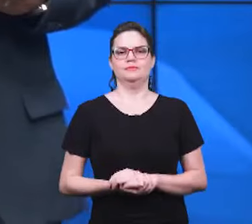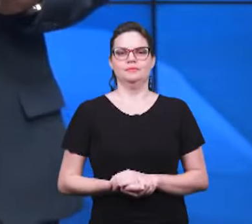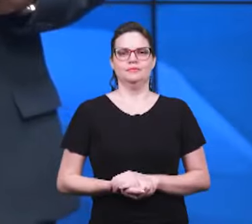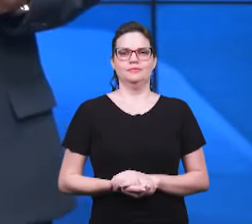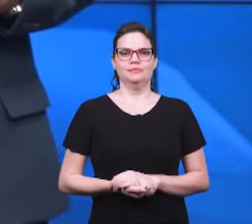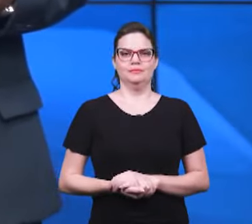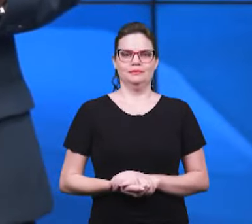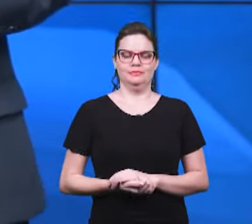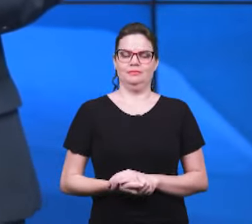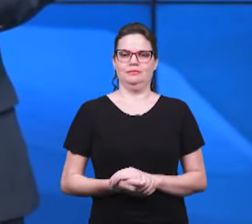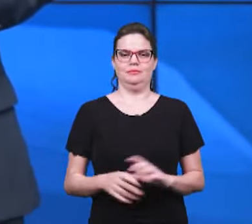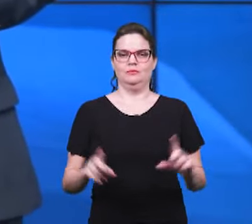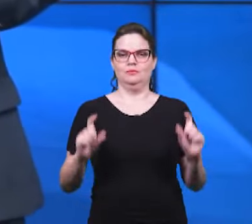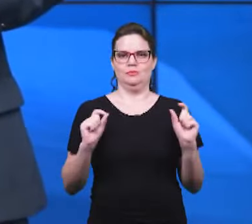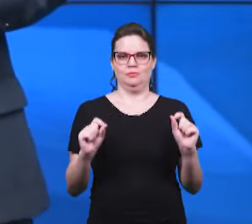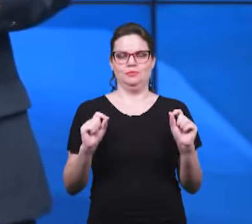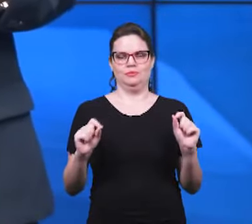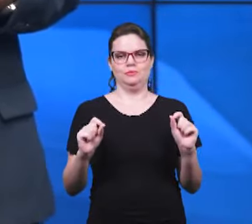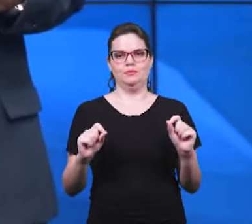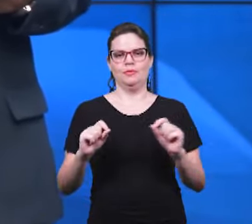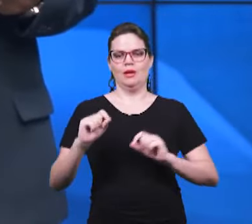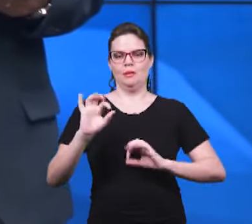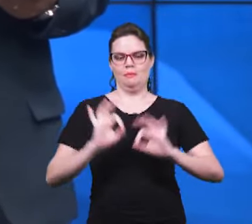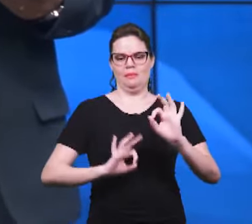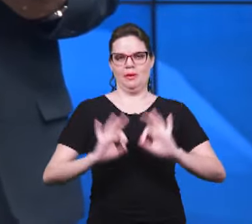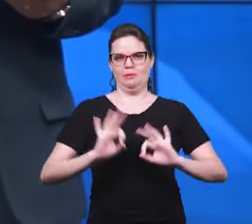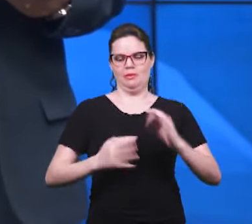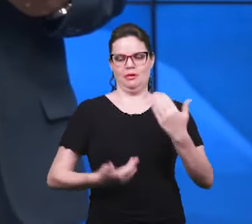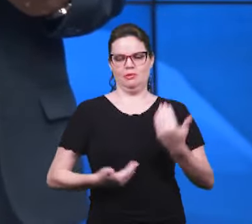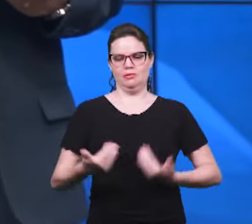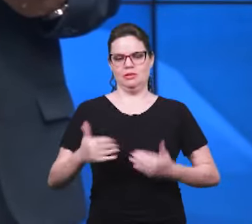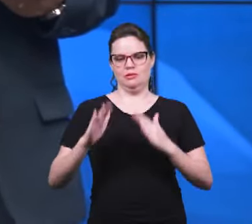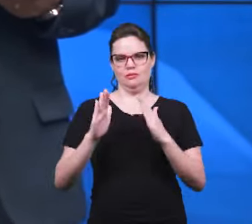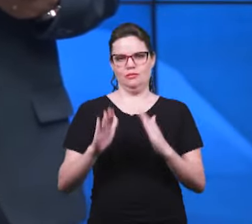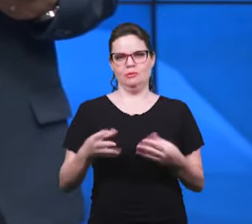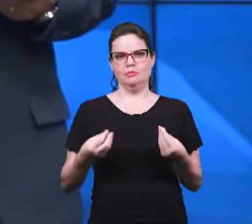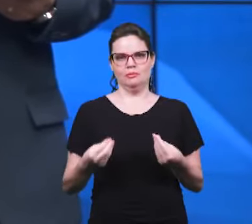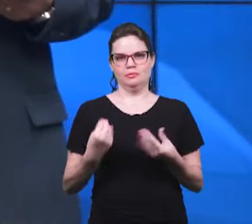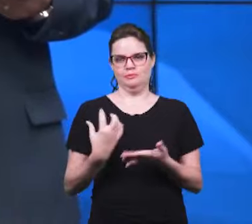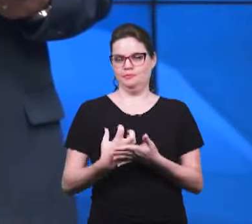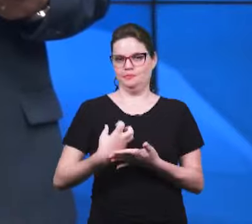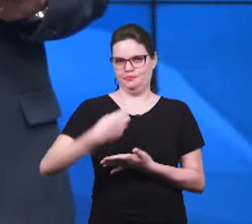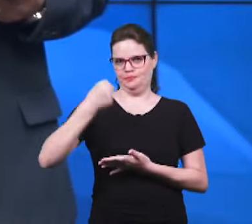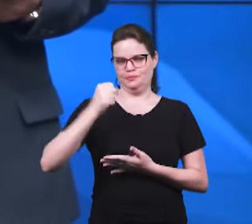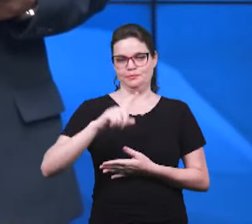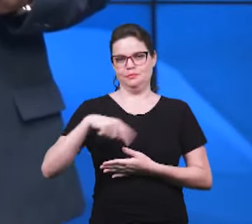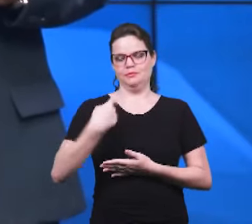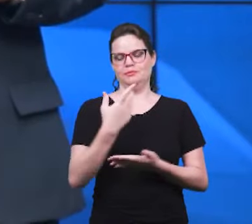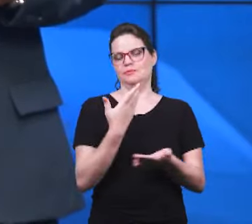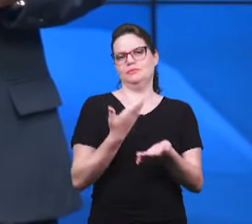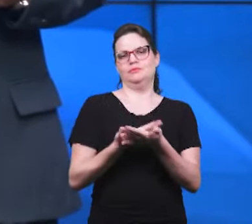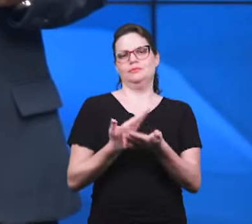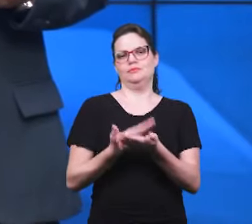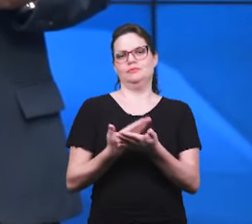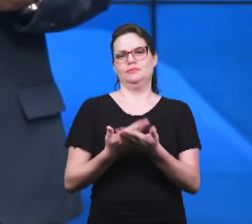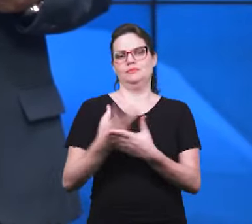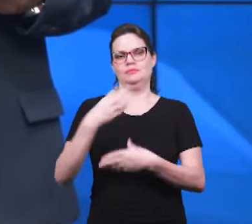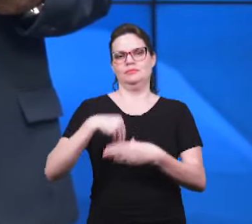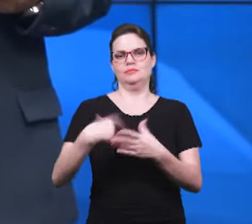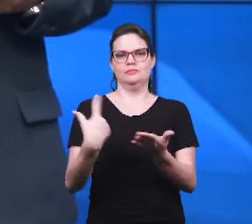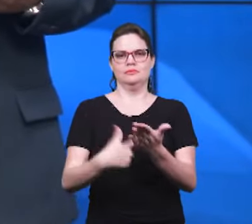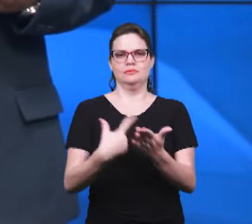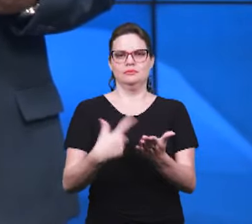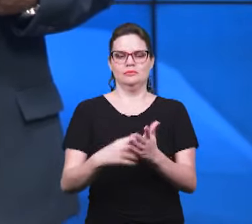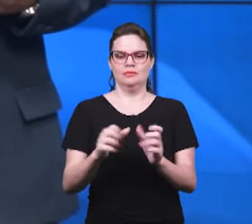a ele, está relacionado ao tema O Preparo da Igreja para o Arrebatamento. Nós estamos estudando ainda, no livro de